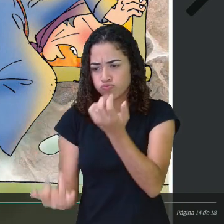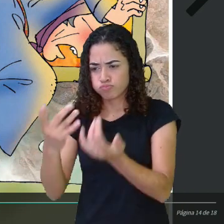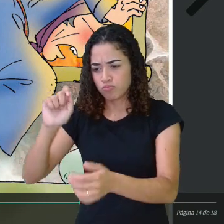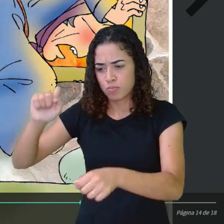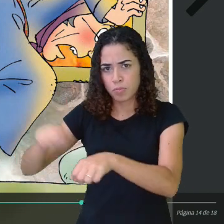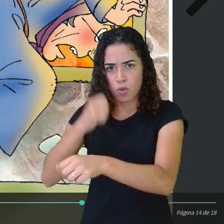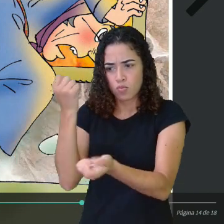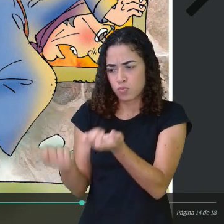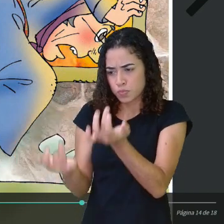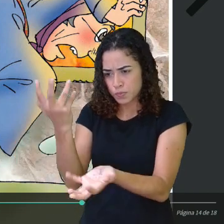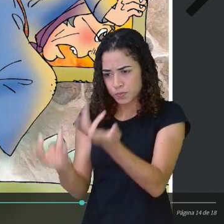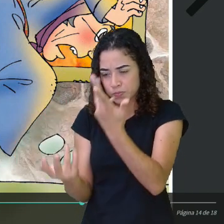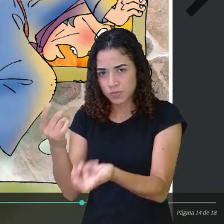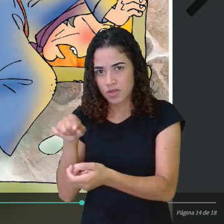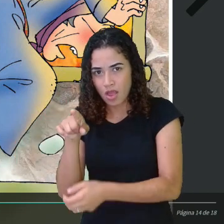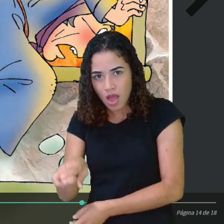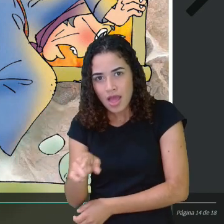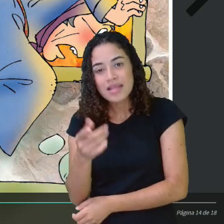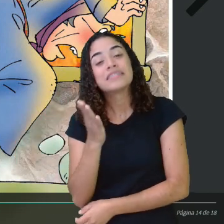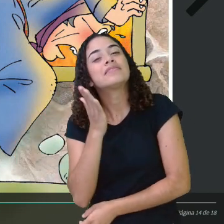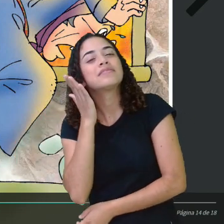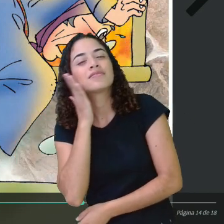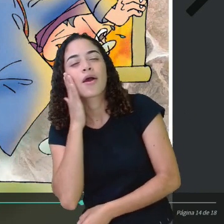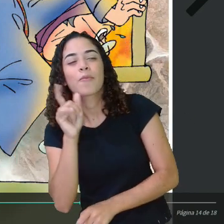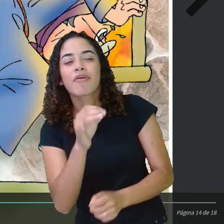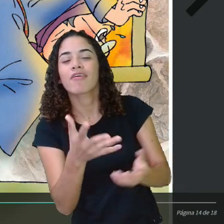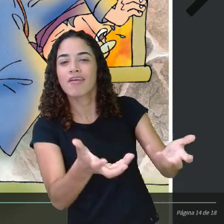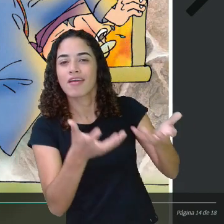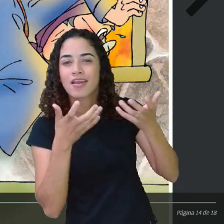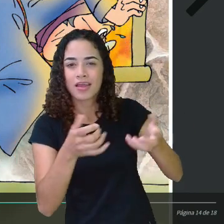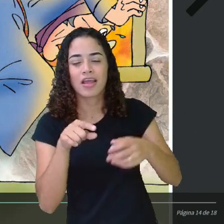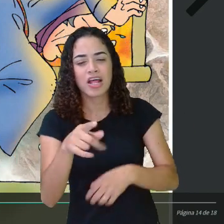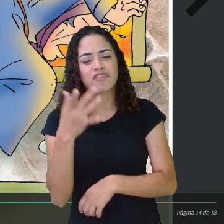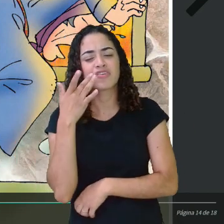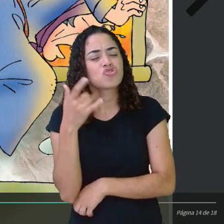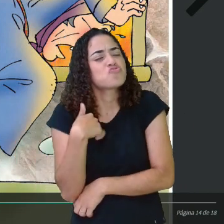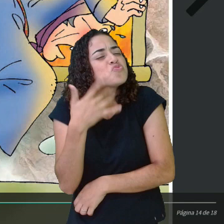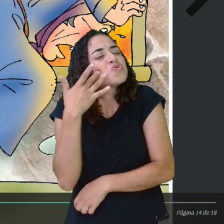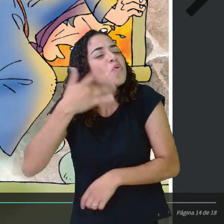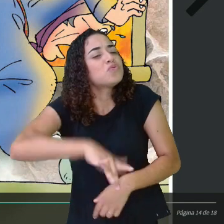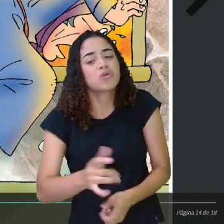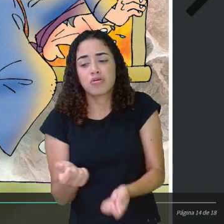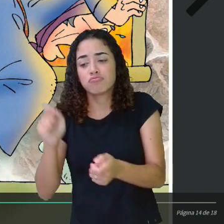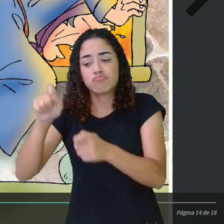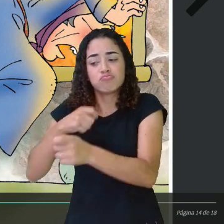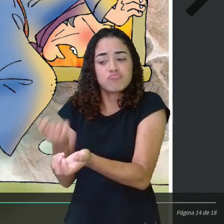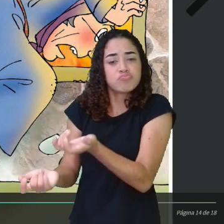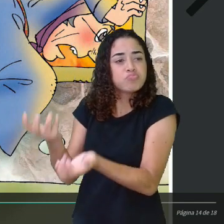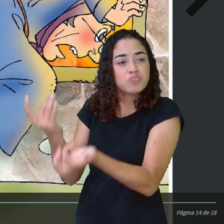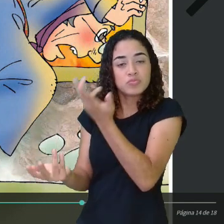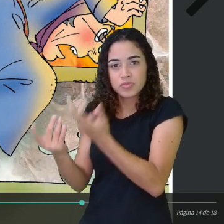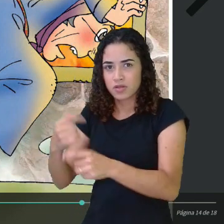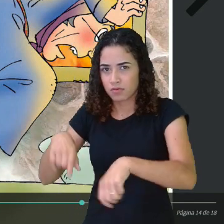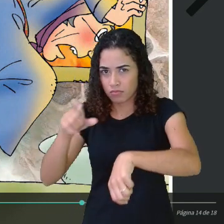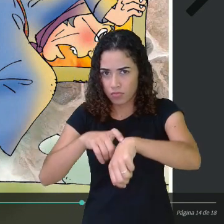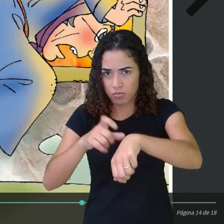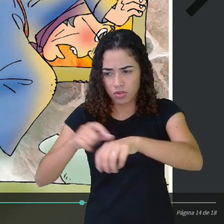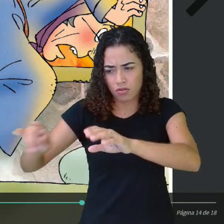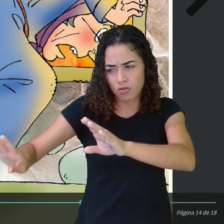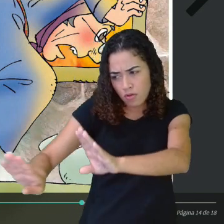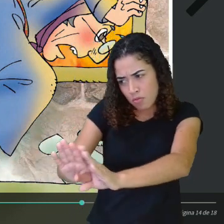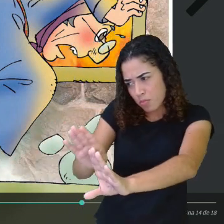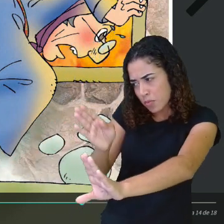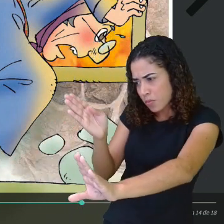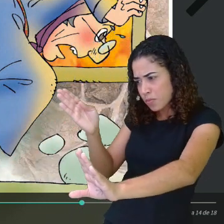Sabendo da intenção da bruxa, a garota disse que não sabia acender o forno. Quando a bruxa abriu a porta do forno para